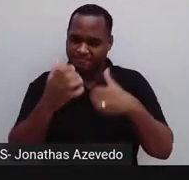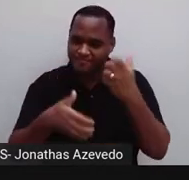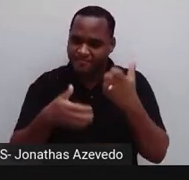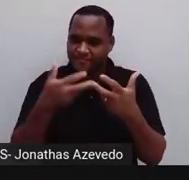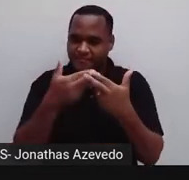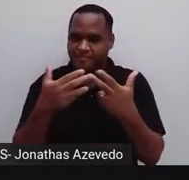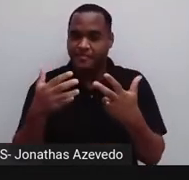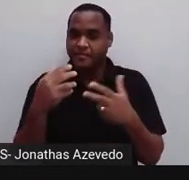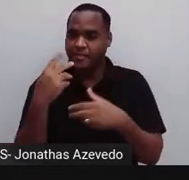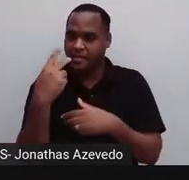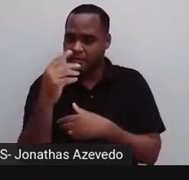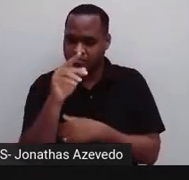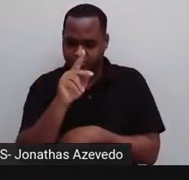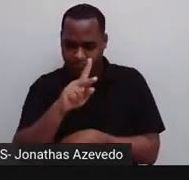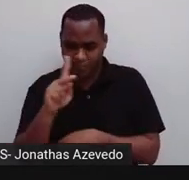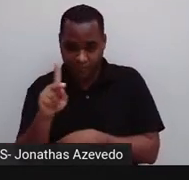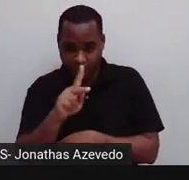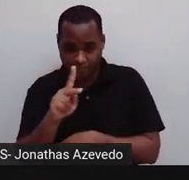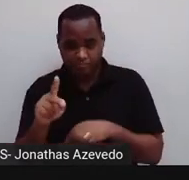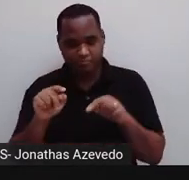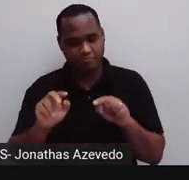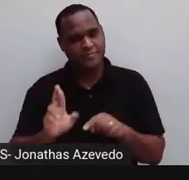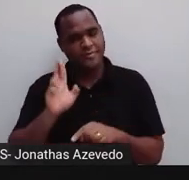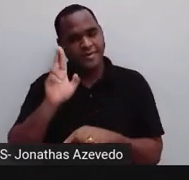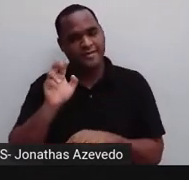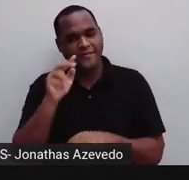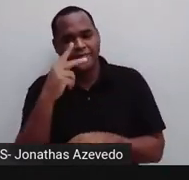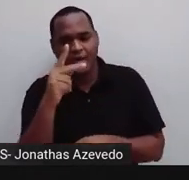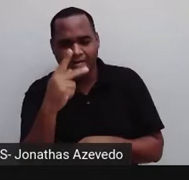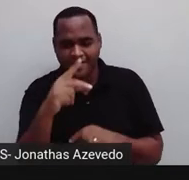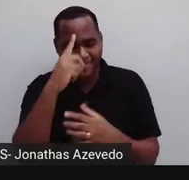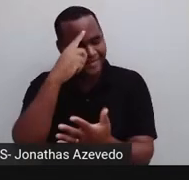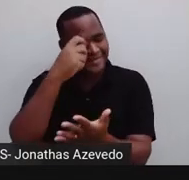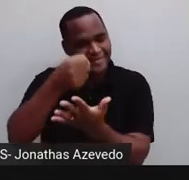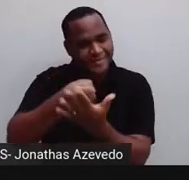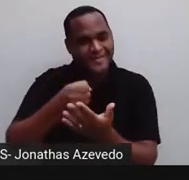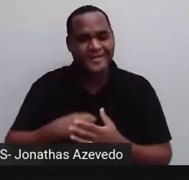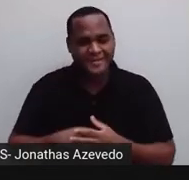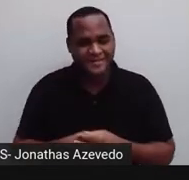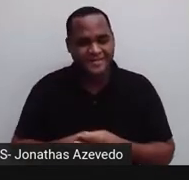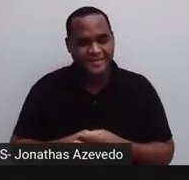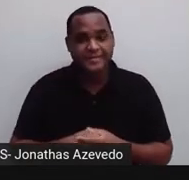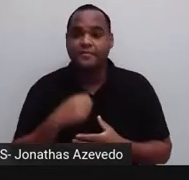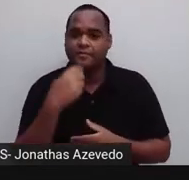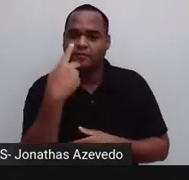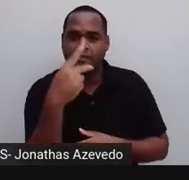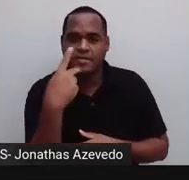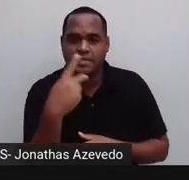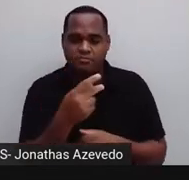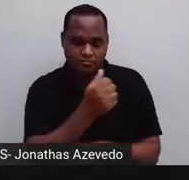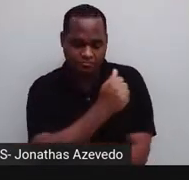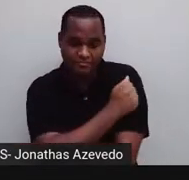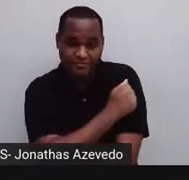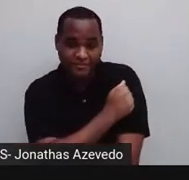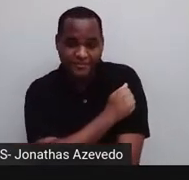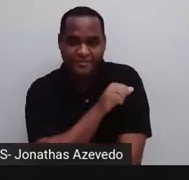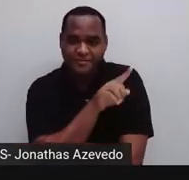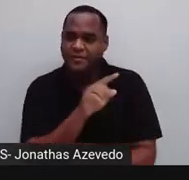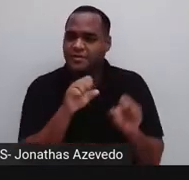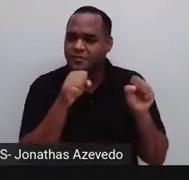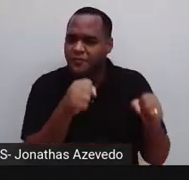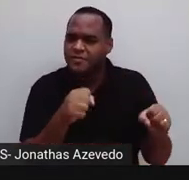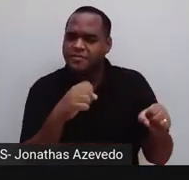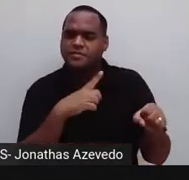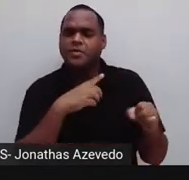papel do professor nas suas mãos. Então, era você, estudante, fazendo o